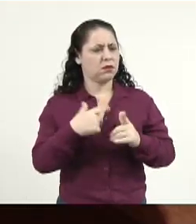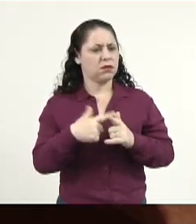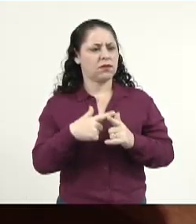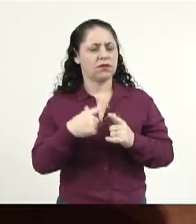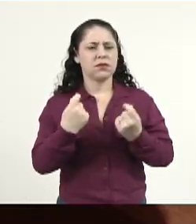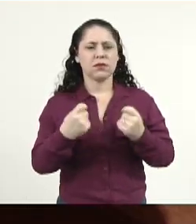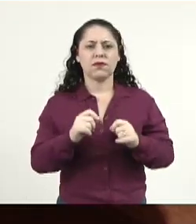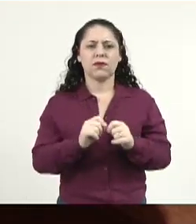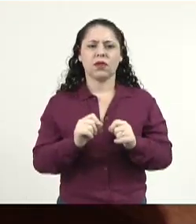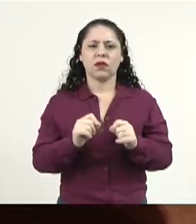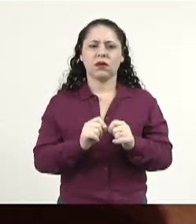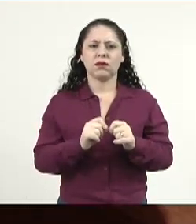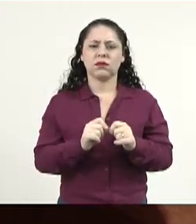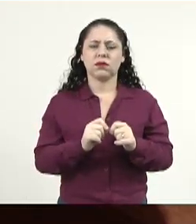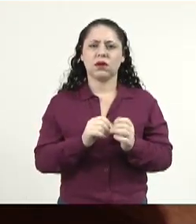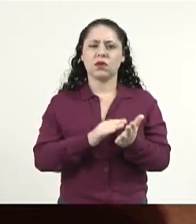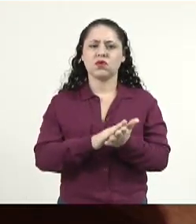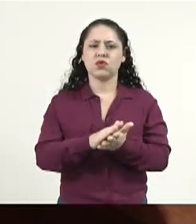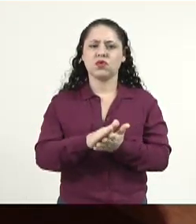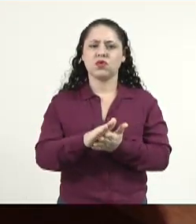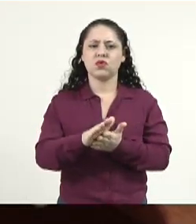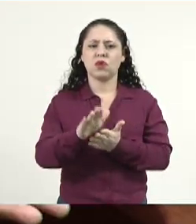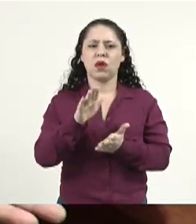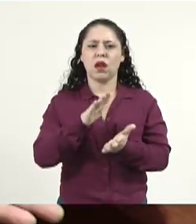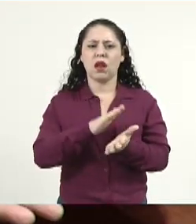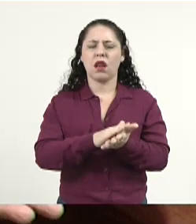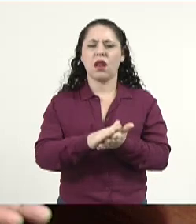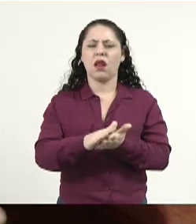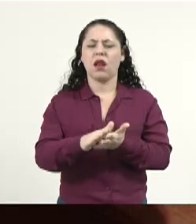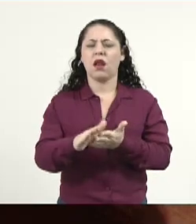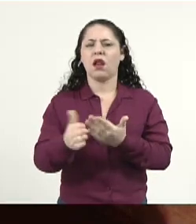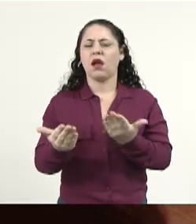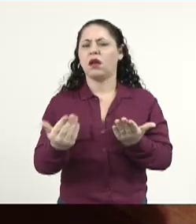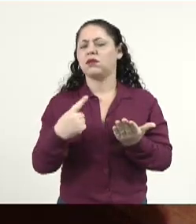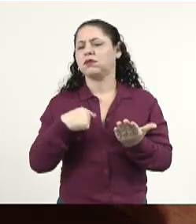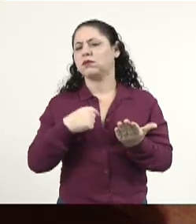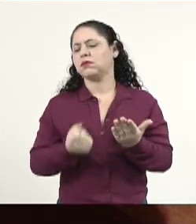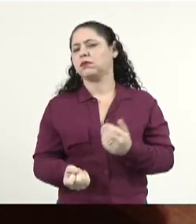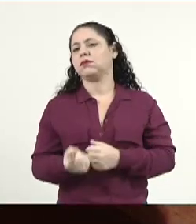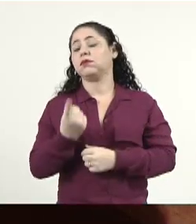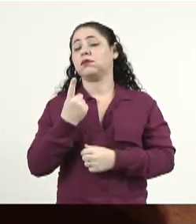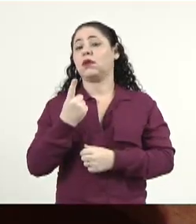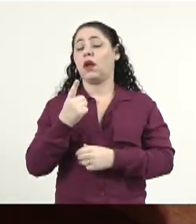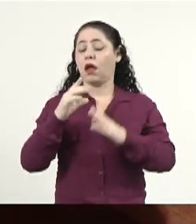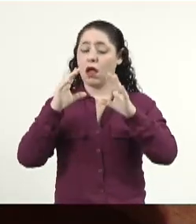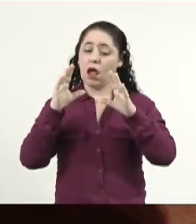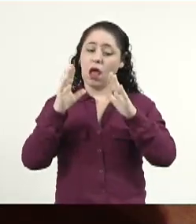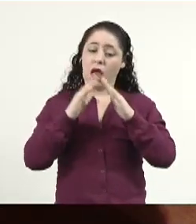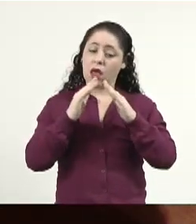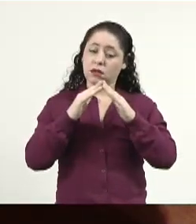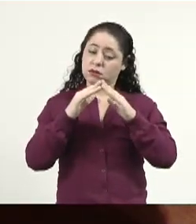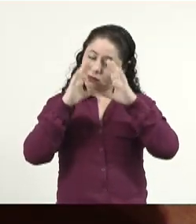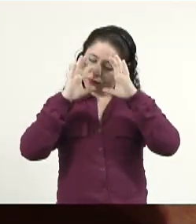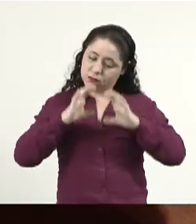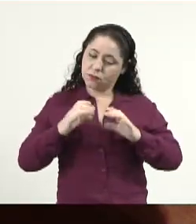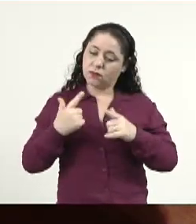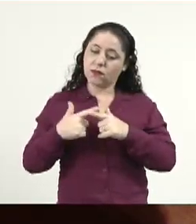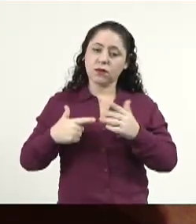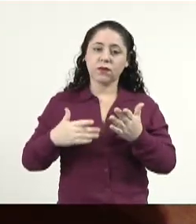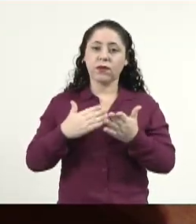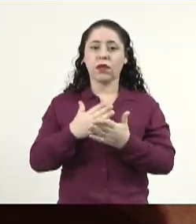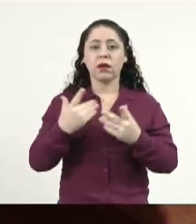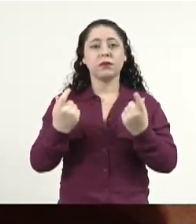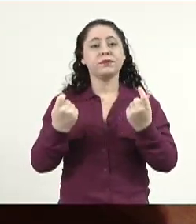ela tinha que dar uma cópia. Eu achei isso muito estranho, passei isso para a Casa Civil, porque a moça foi aprovada,